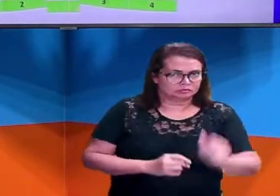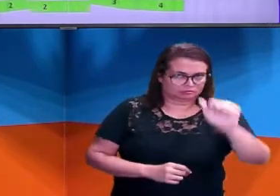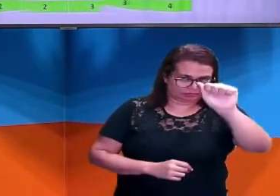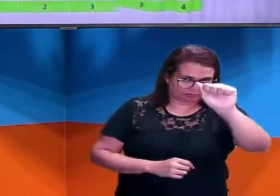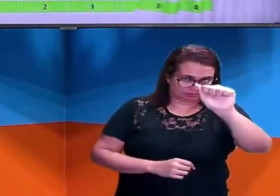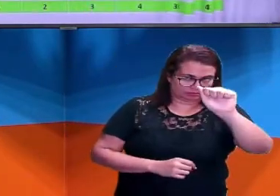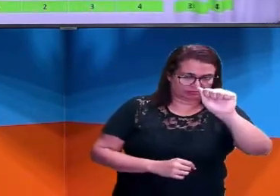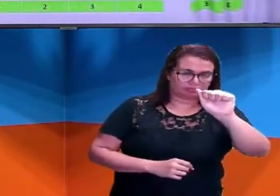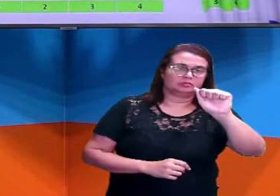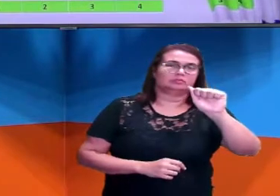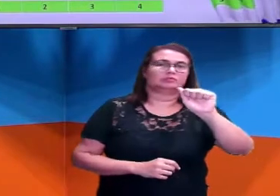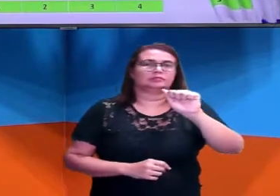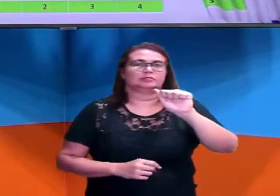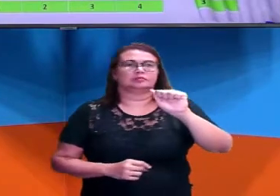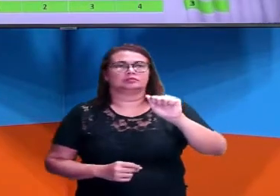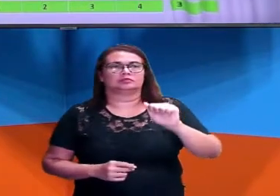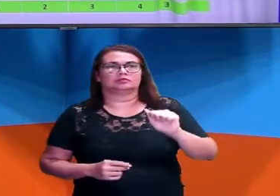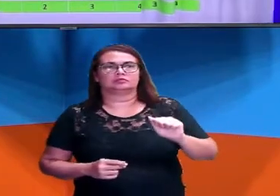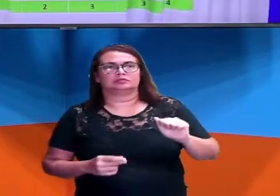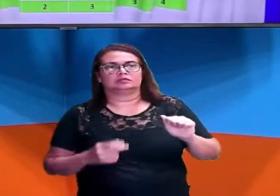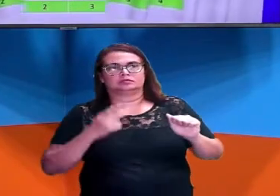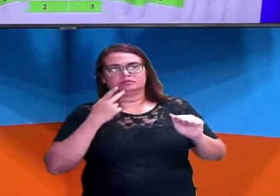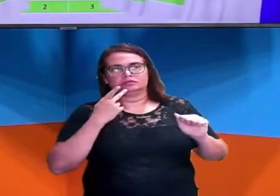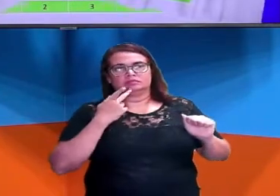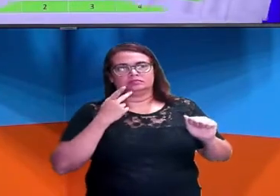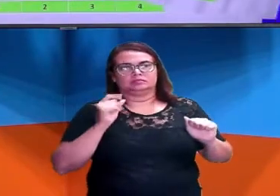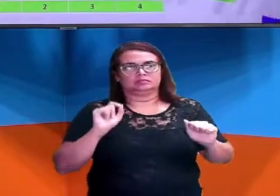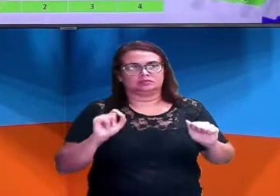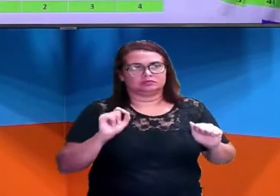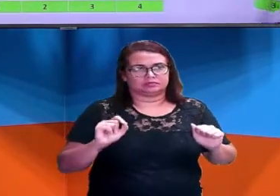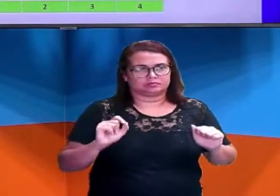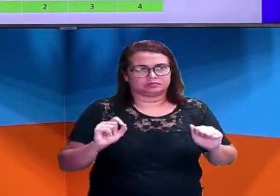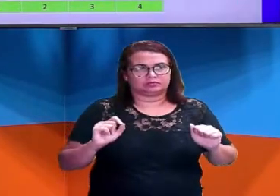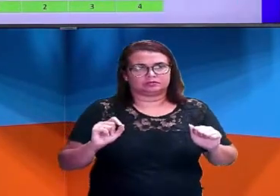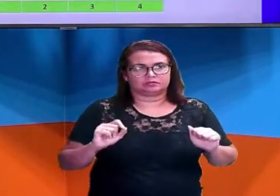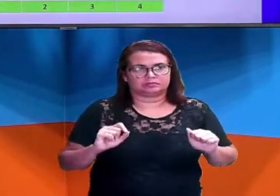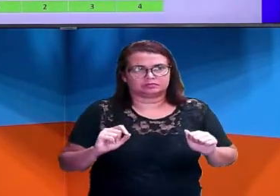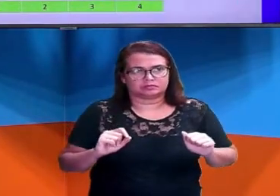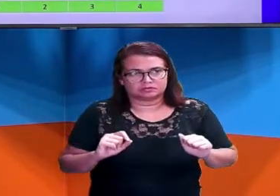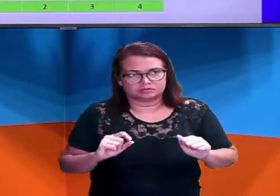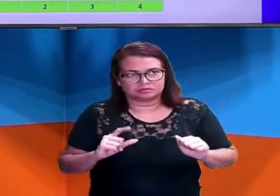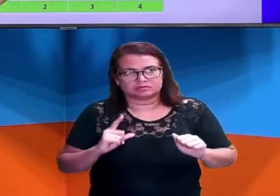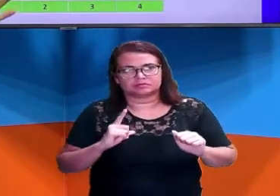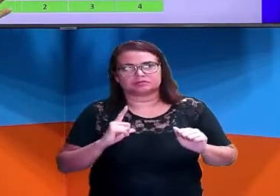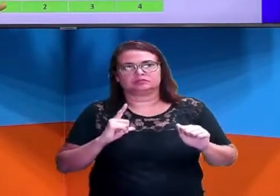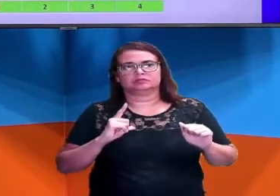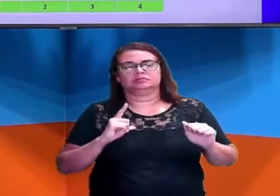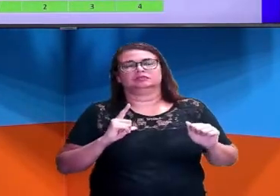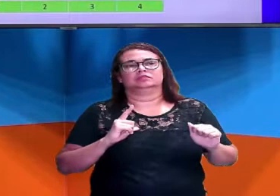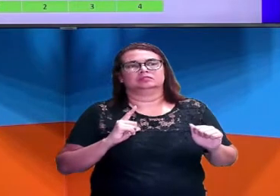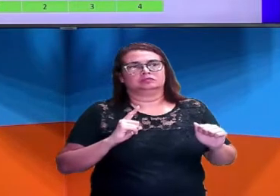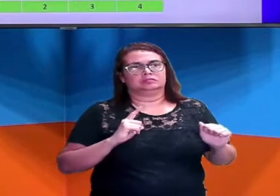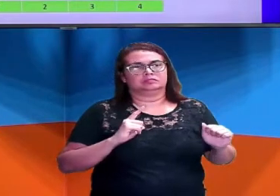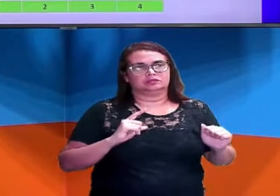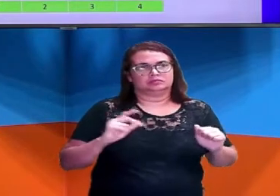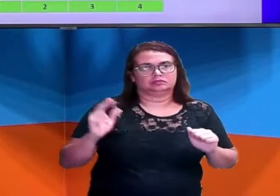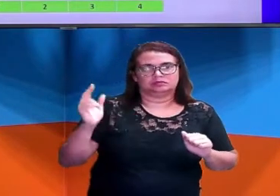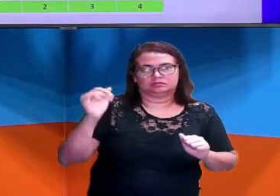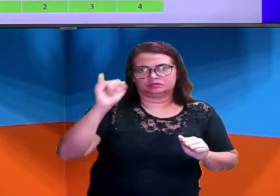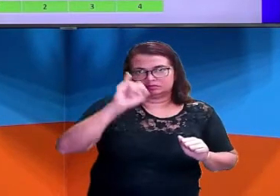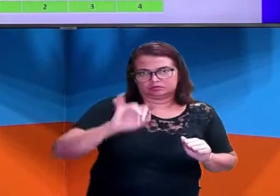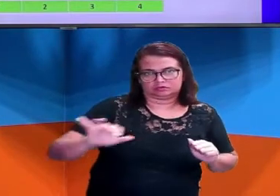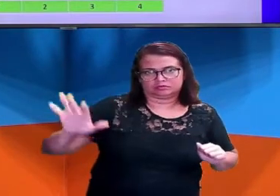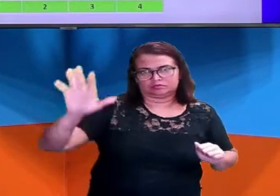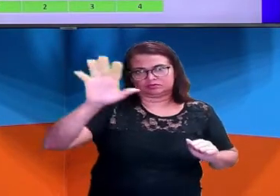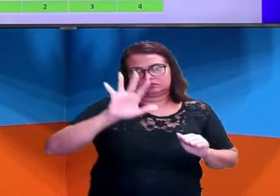A. O que a letra A nos traz? E aí eu coloquei a figura representada em cada letra que a gente vai resolver para que a gente possa